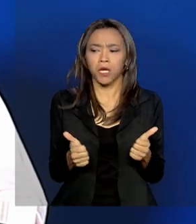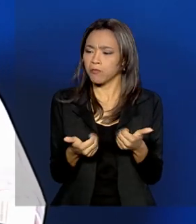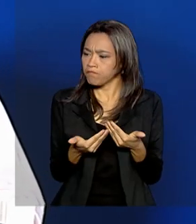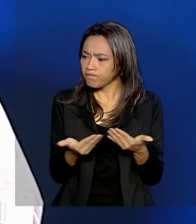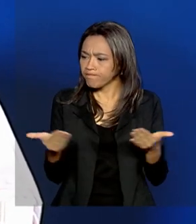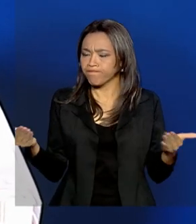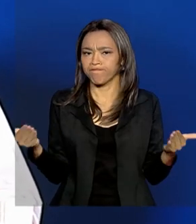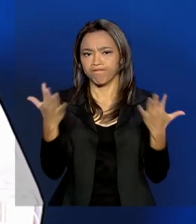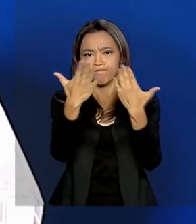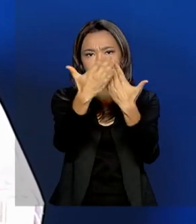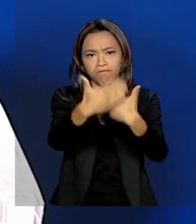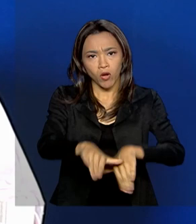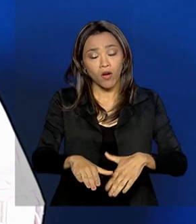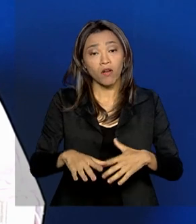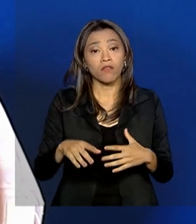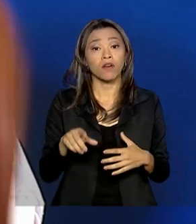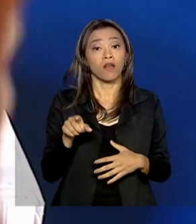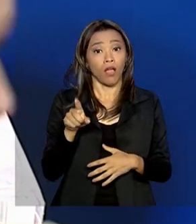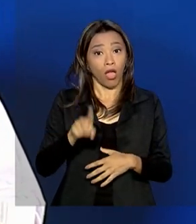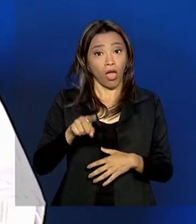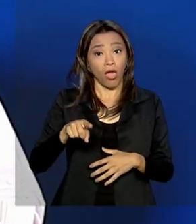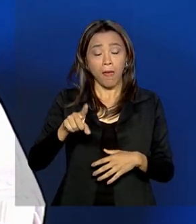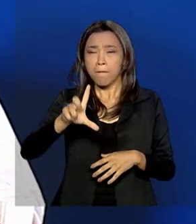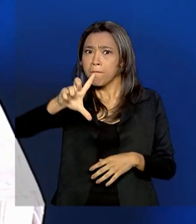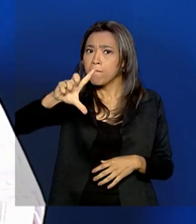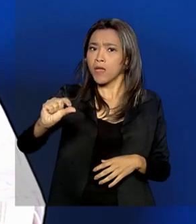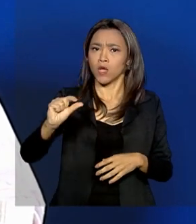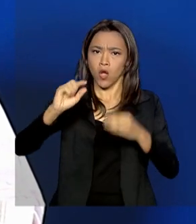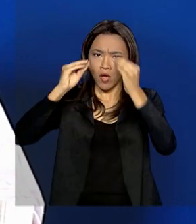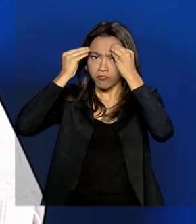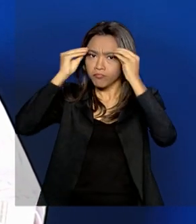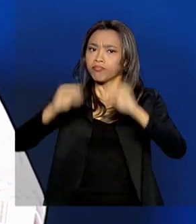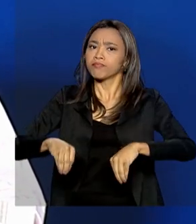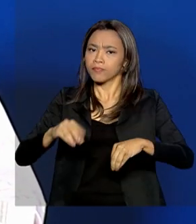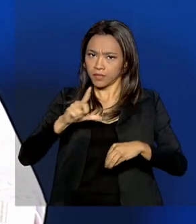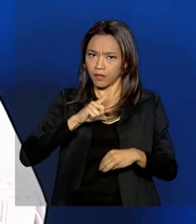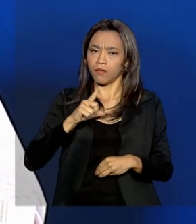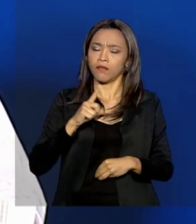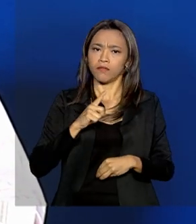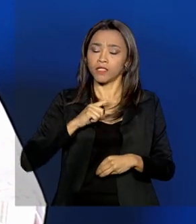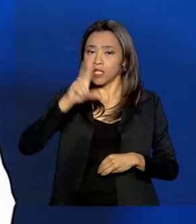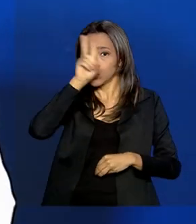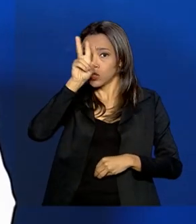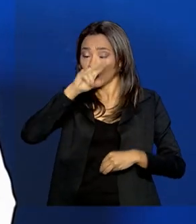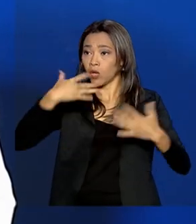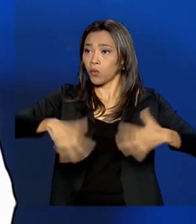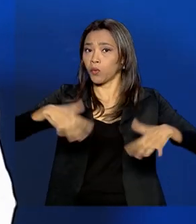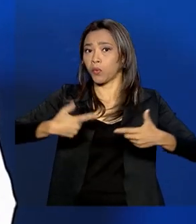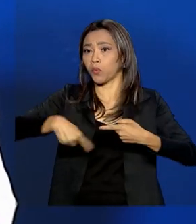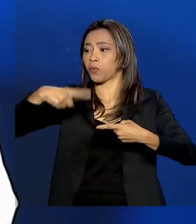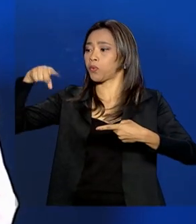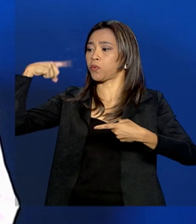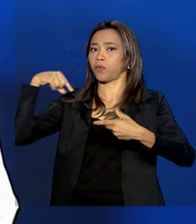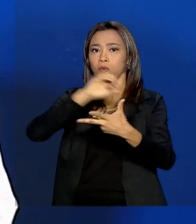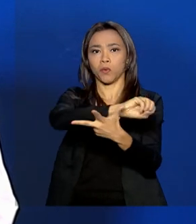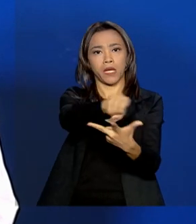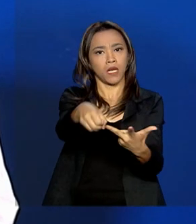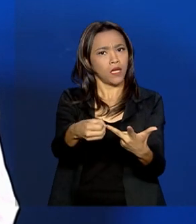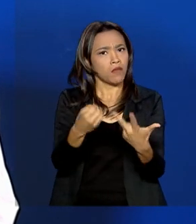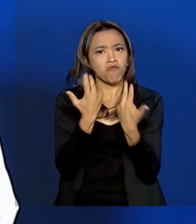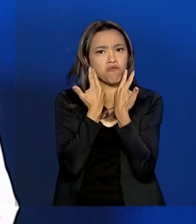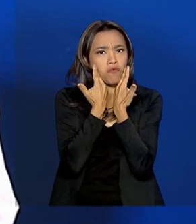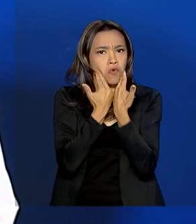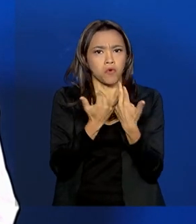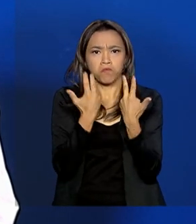foi a mais baixa abstenção da história do Enem. Foi um Enem muito